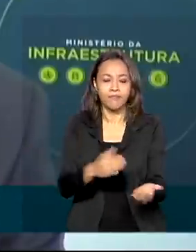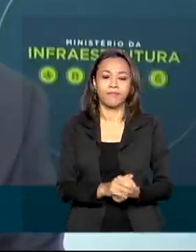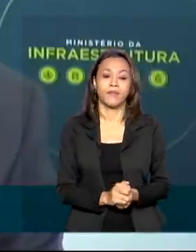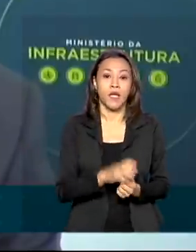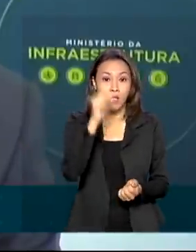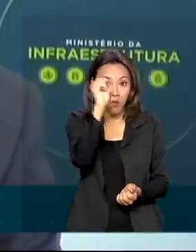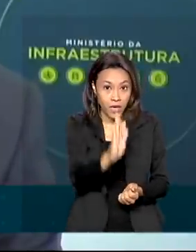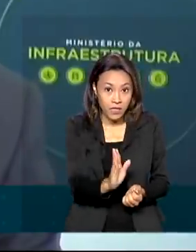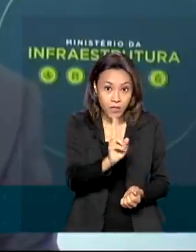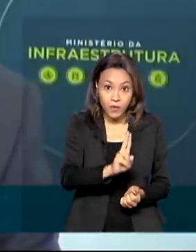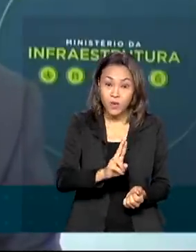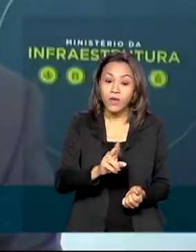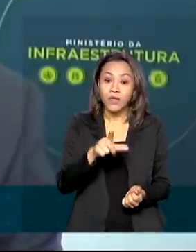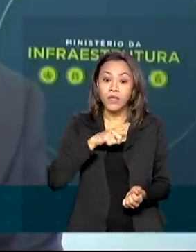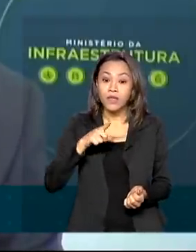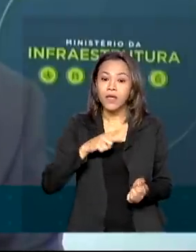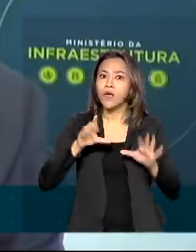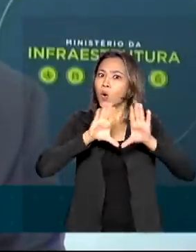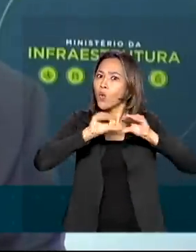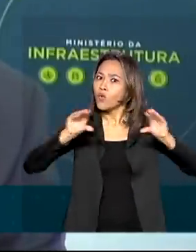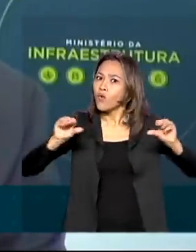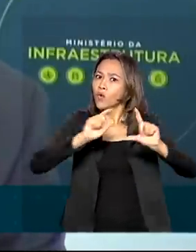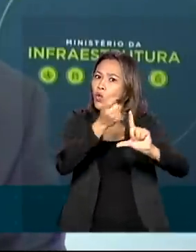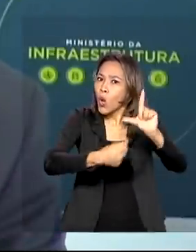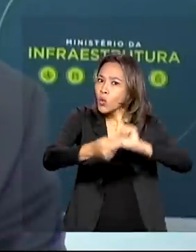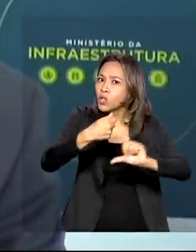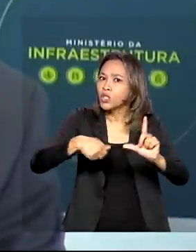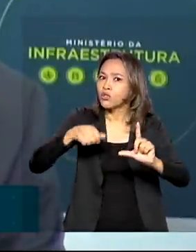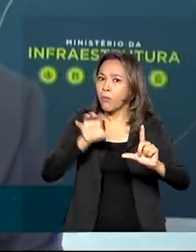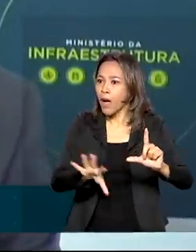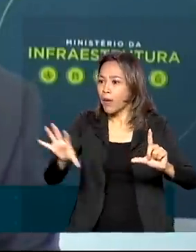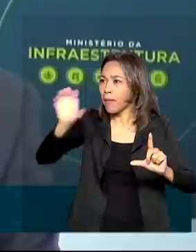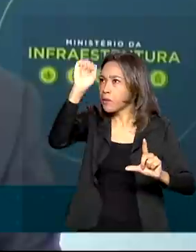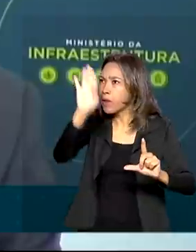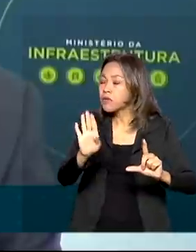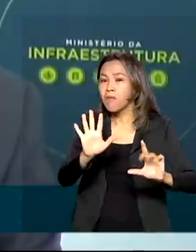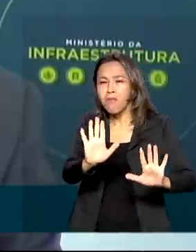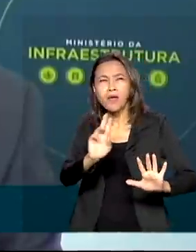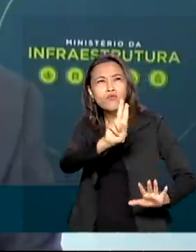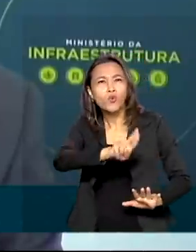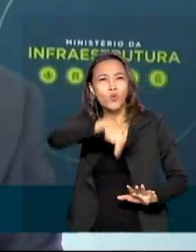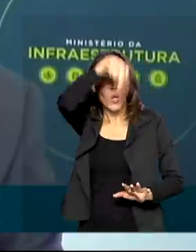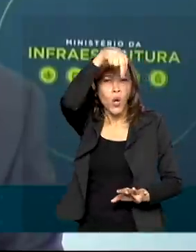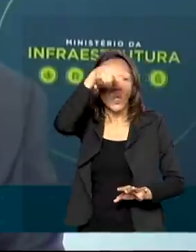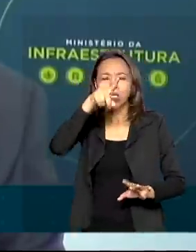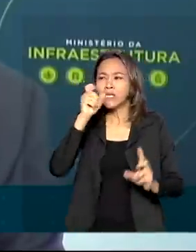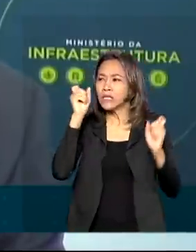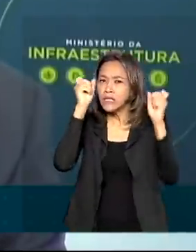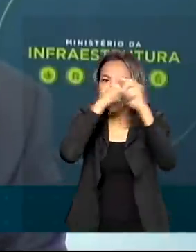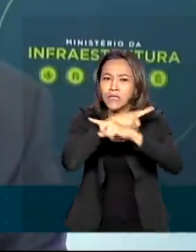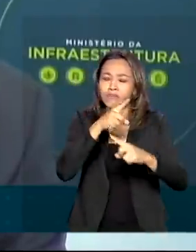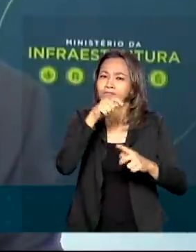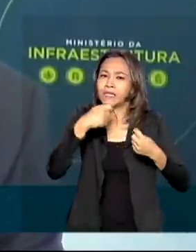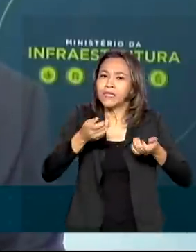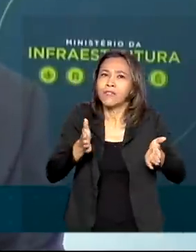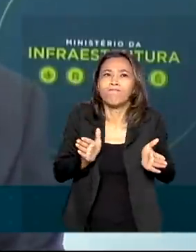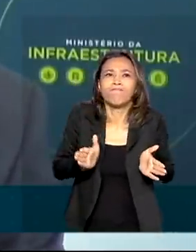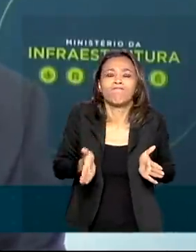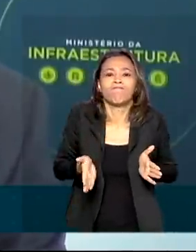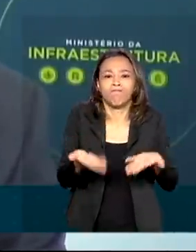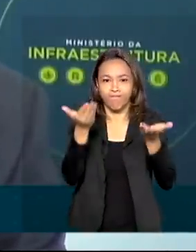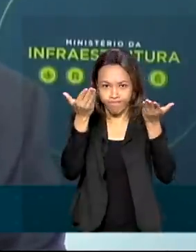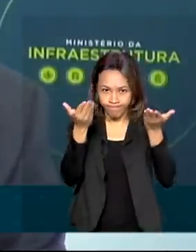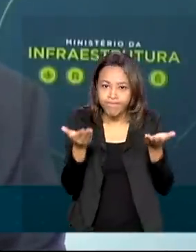situação de mais conforto do ponto de vista logístico, mas no norte do país, especialmente, há um gap grande que precisa e tem sido coberto